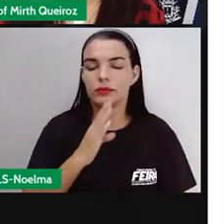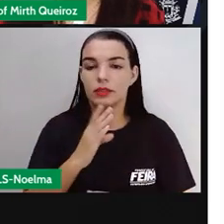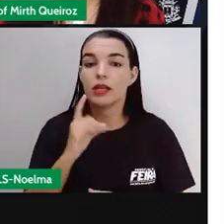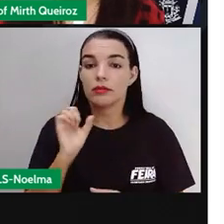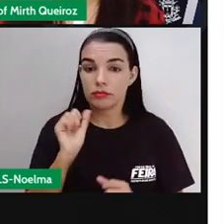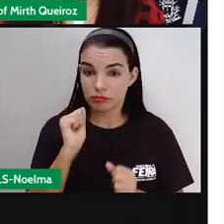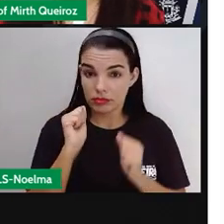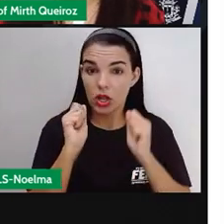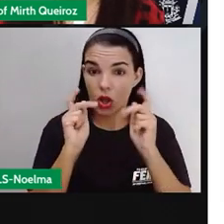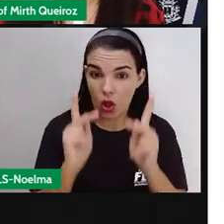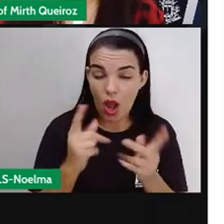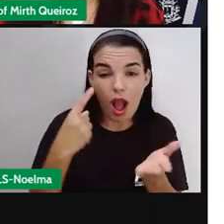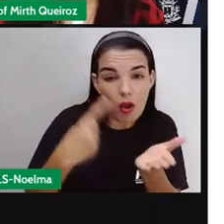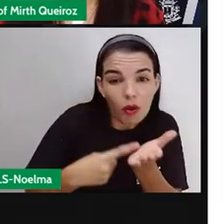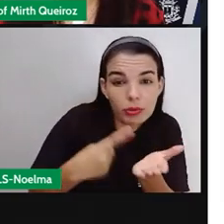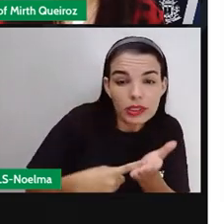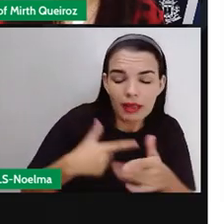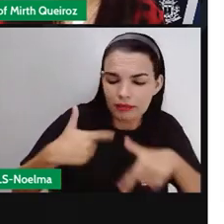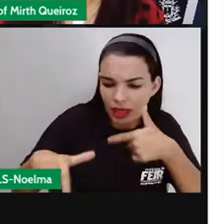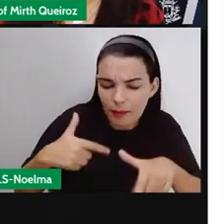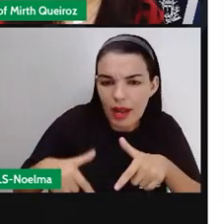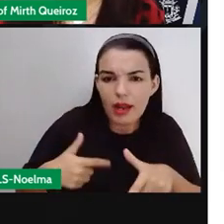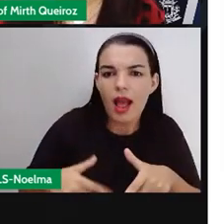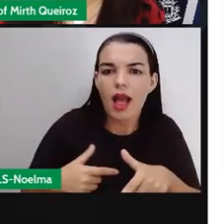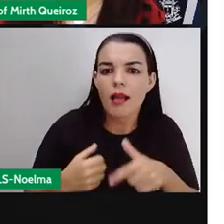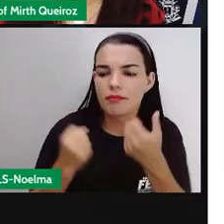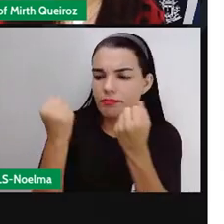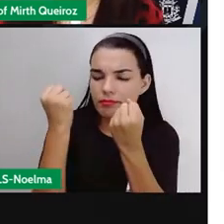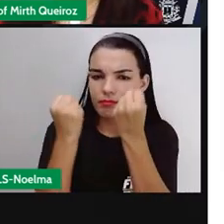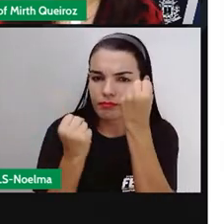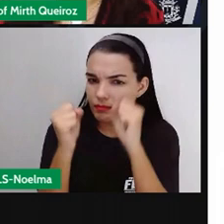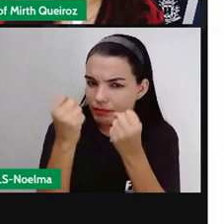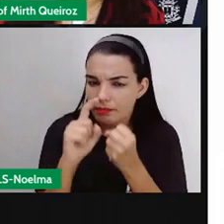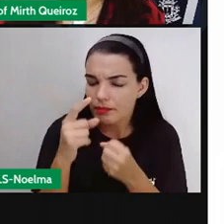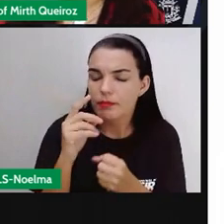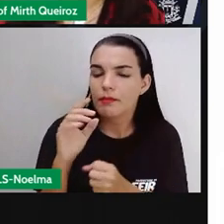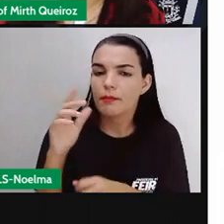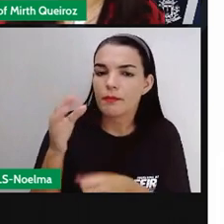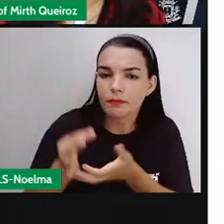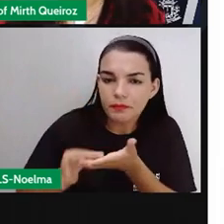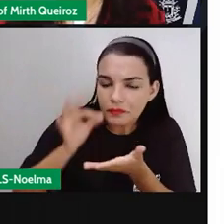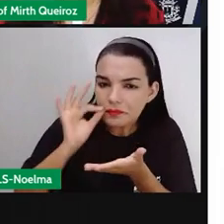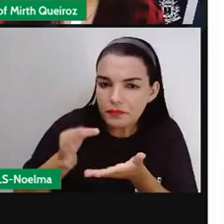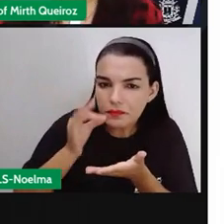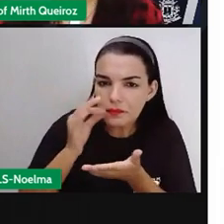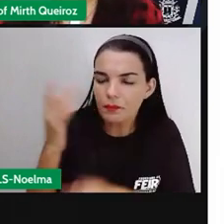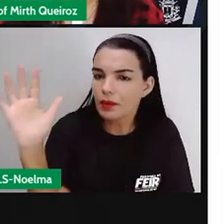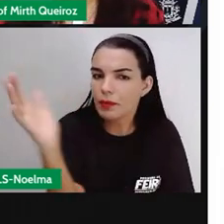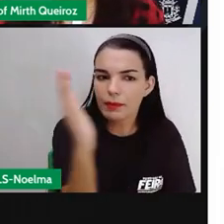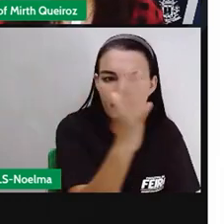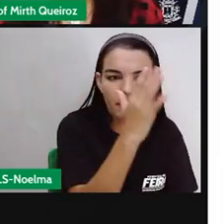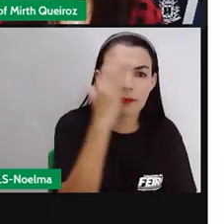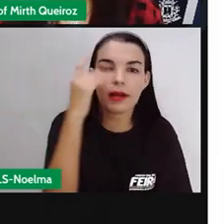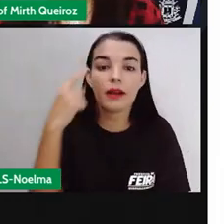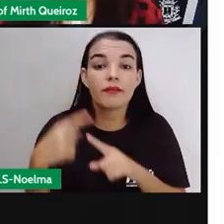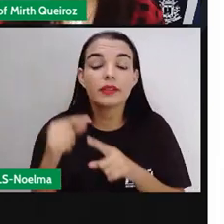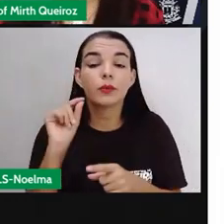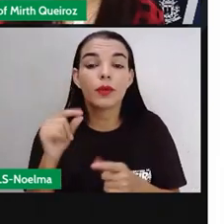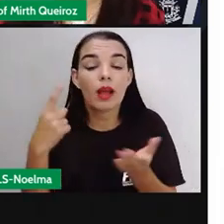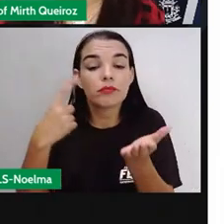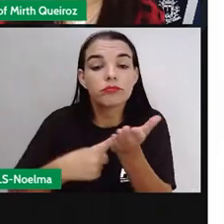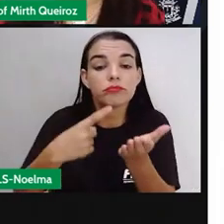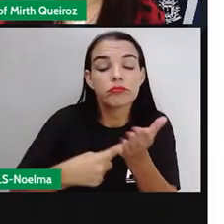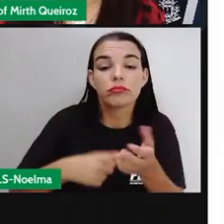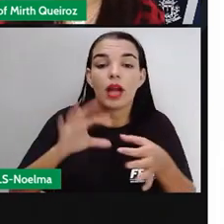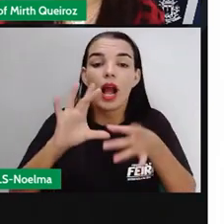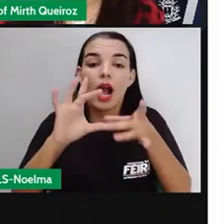no Brasil, nessas fazendas, né, através de um acordo, né, com condições aí